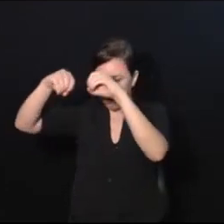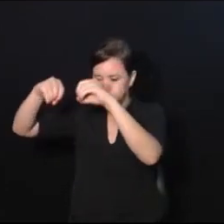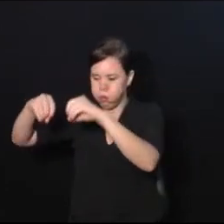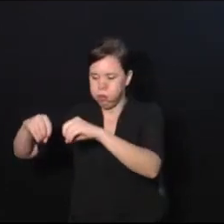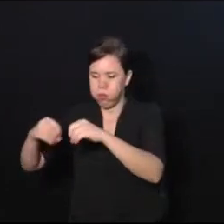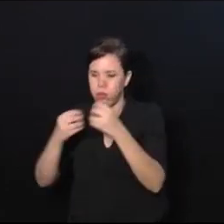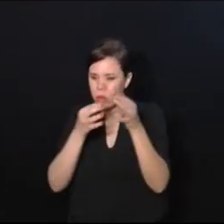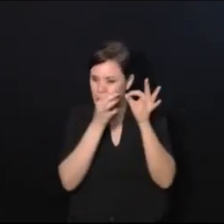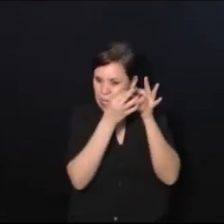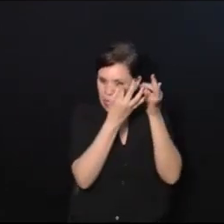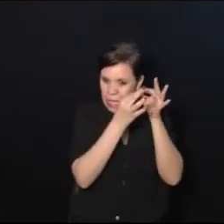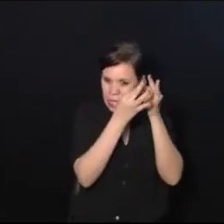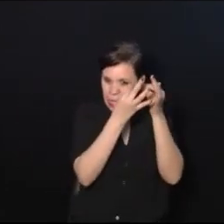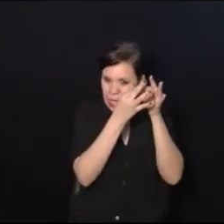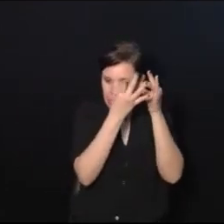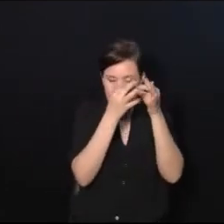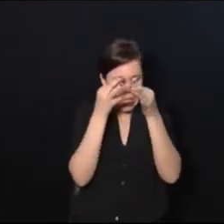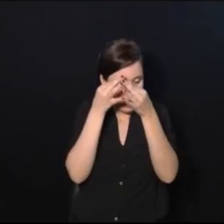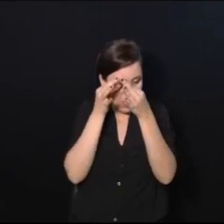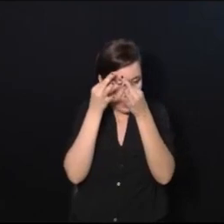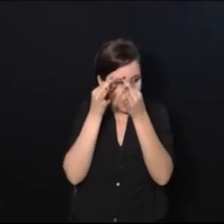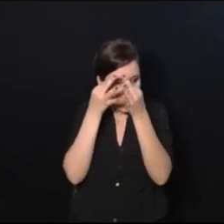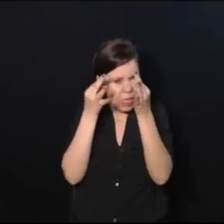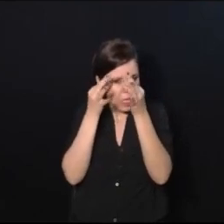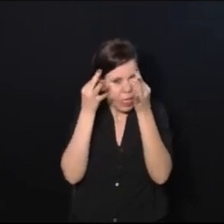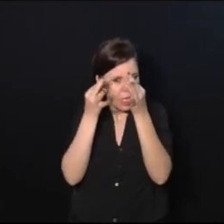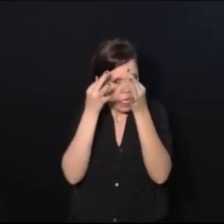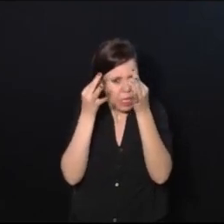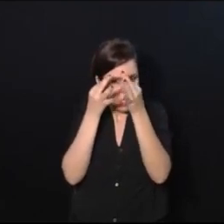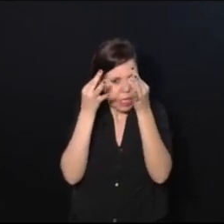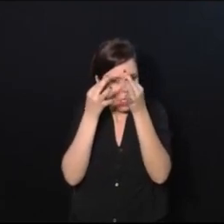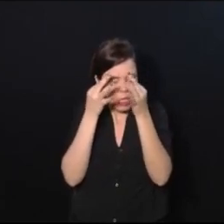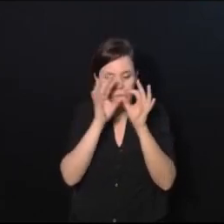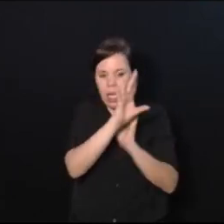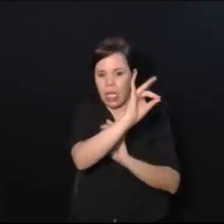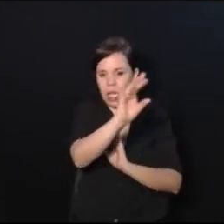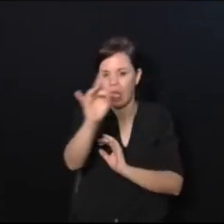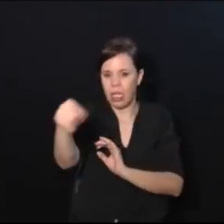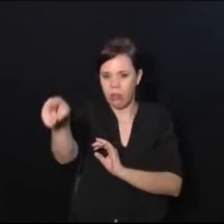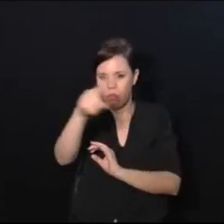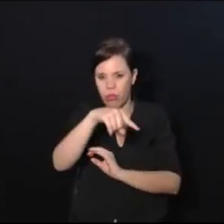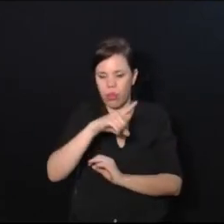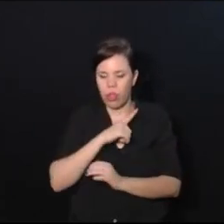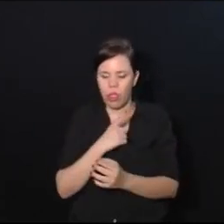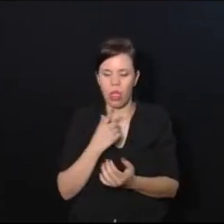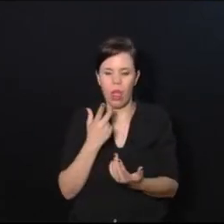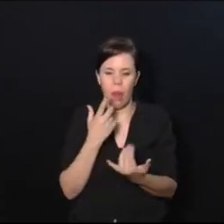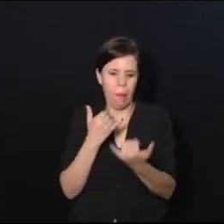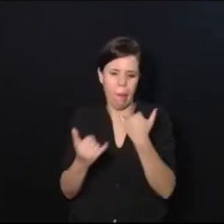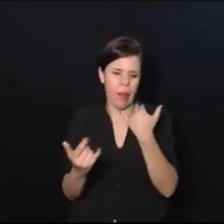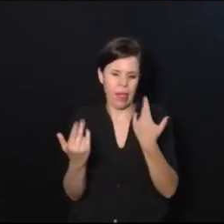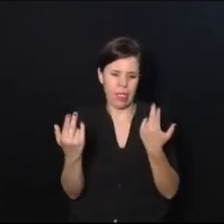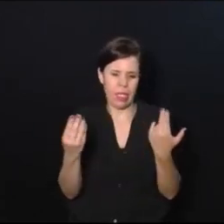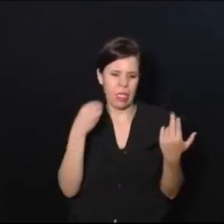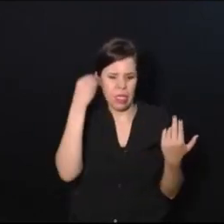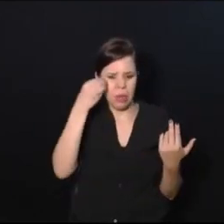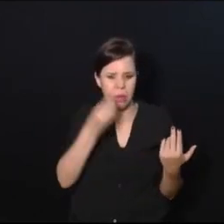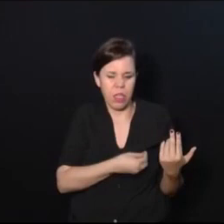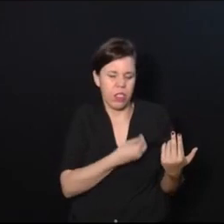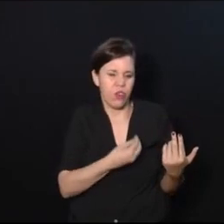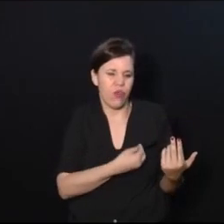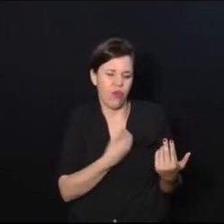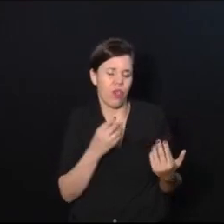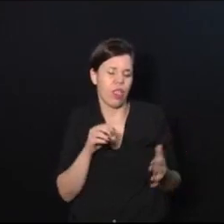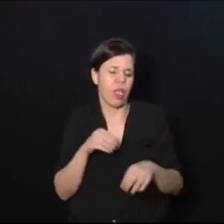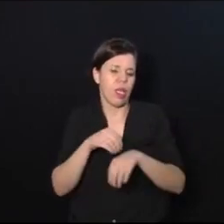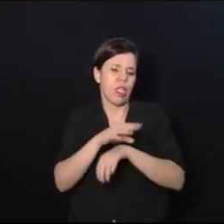fácil. Eu estou contando de mim, gente, mas eu sei que cada um aqui dentro tem uma história parecida. Então, não leva isso daqui só como